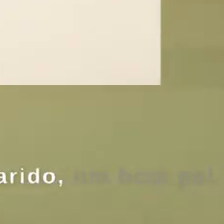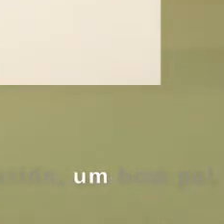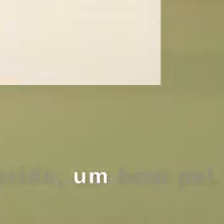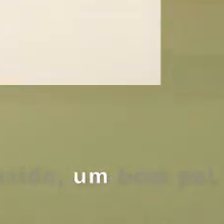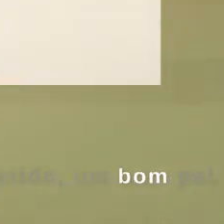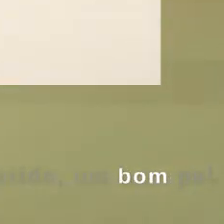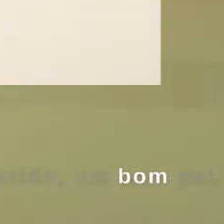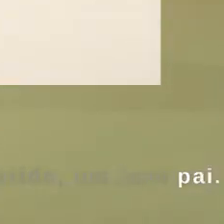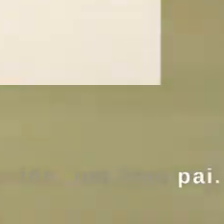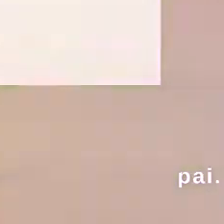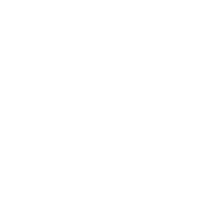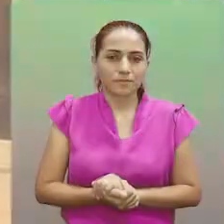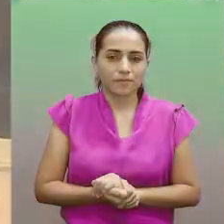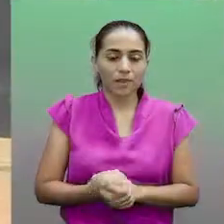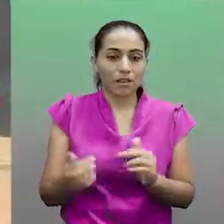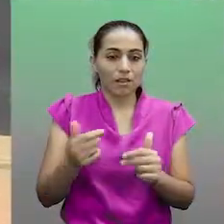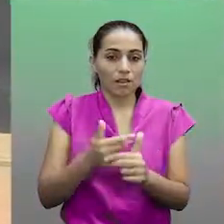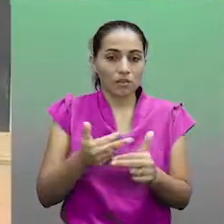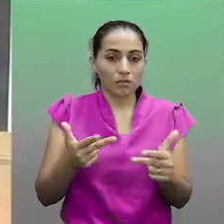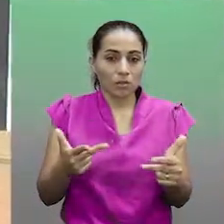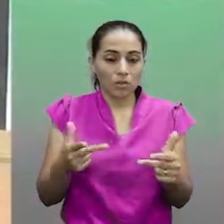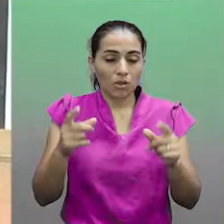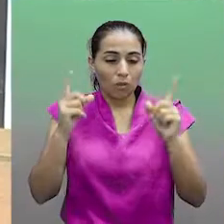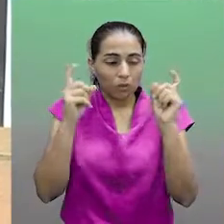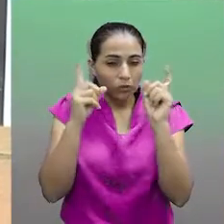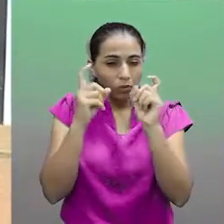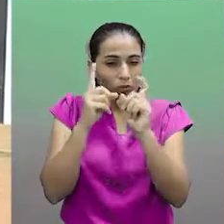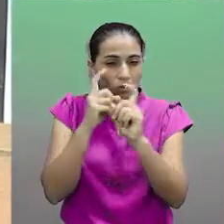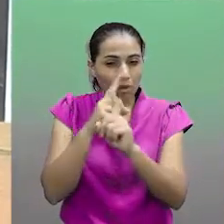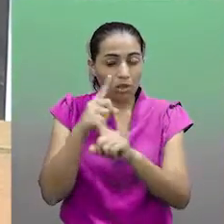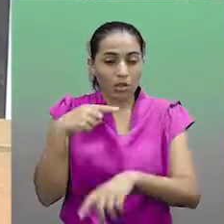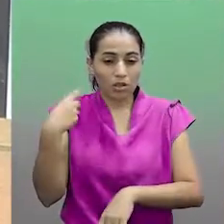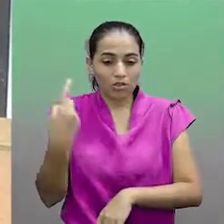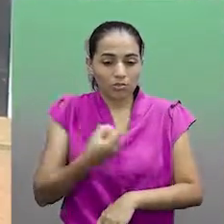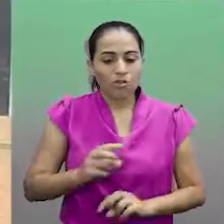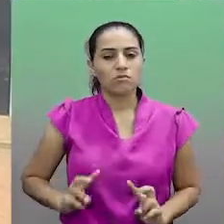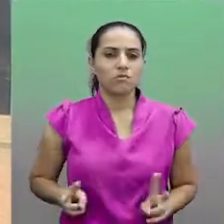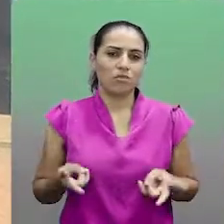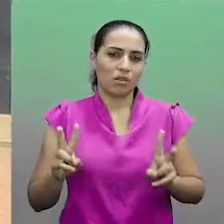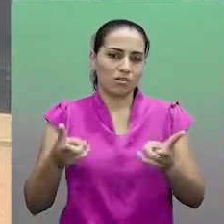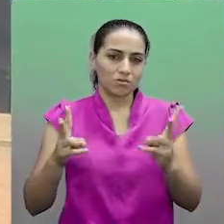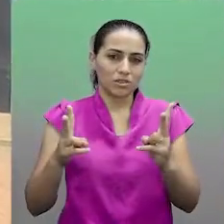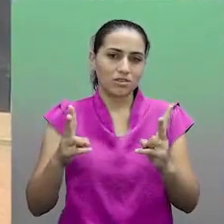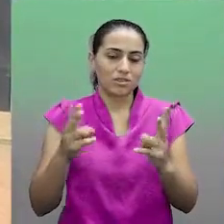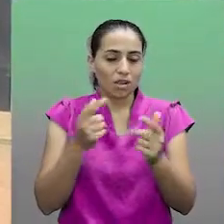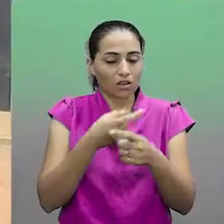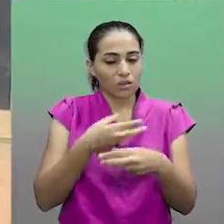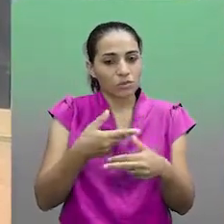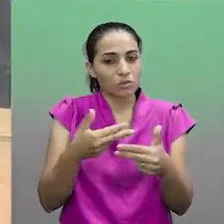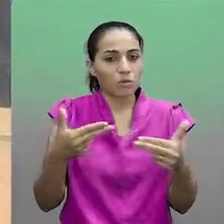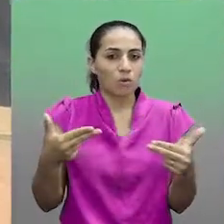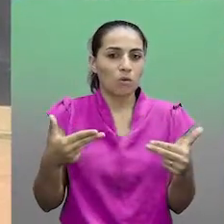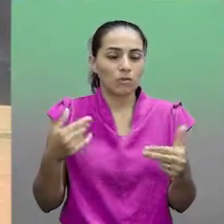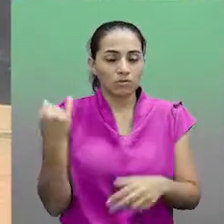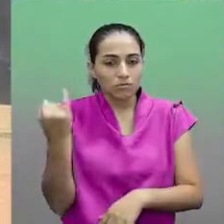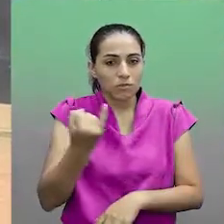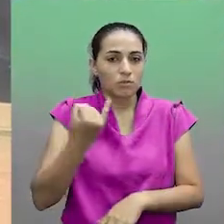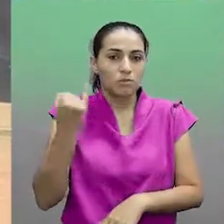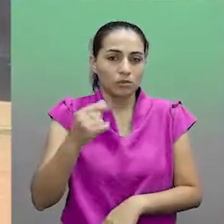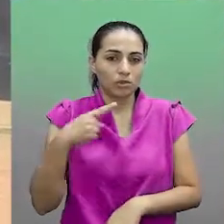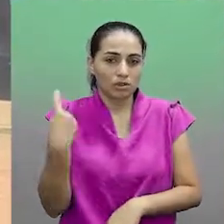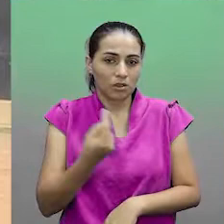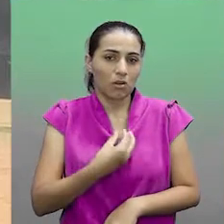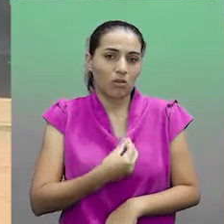marido, um bom pai. As coisas, quando acontecem com dificuldade, a dá mais valor. A dá valor para as coisas que realmente